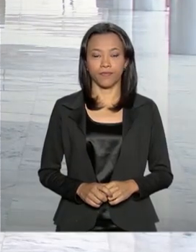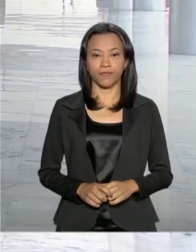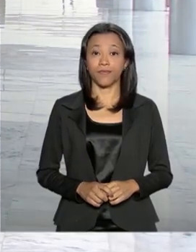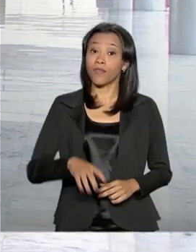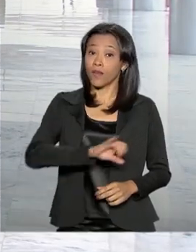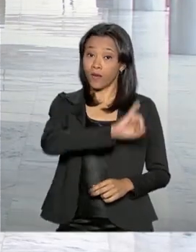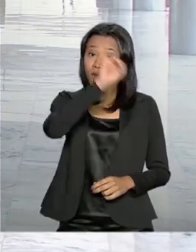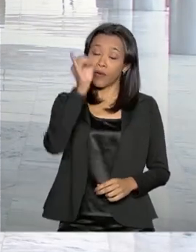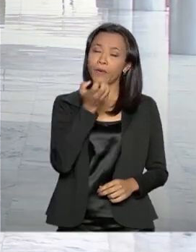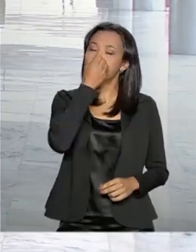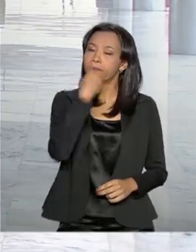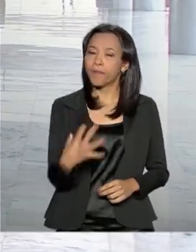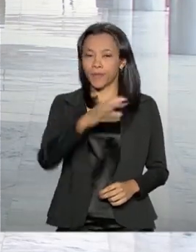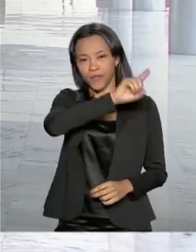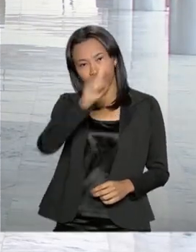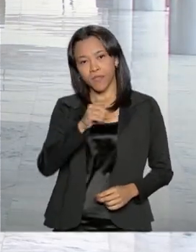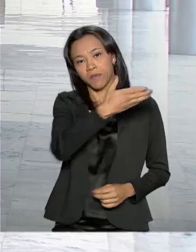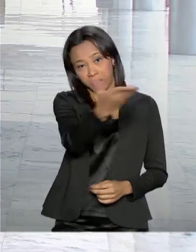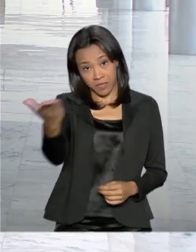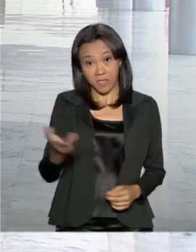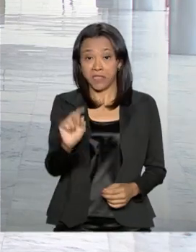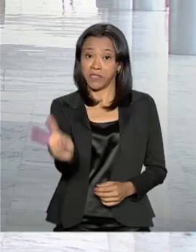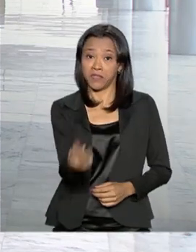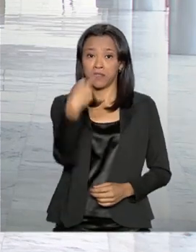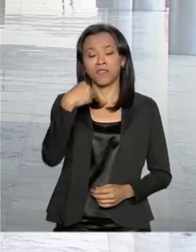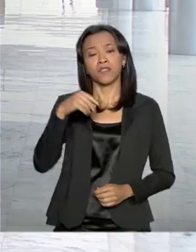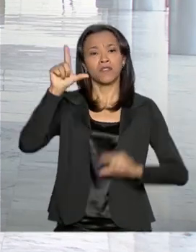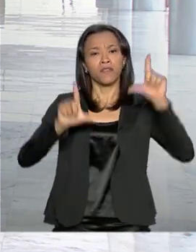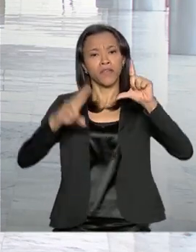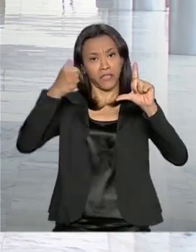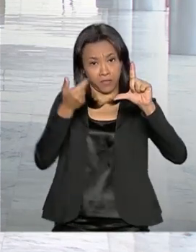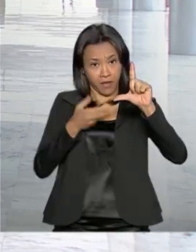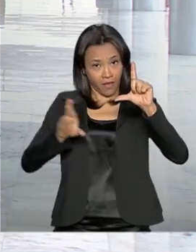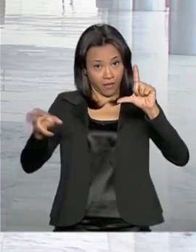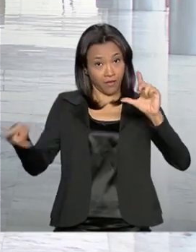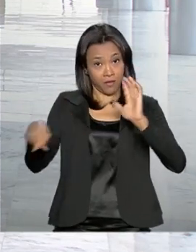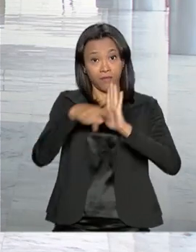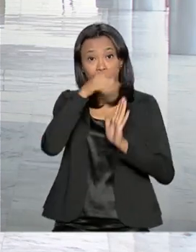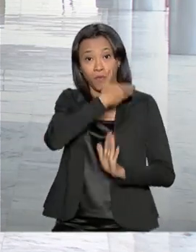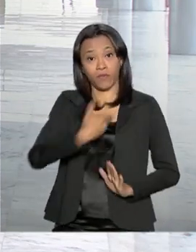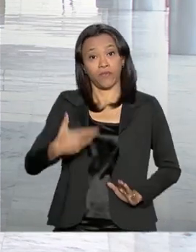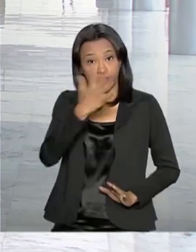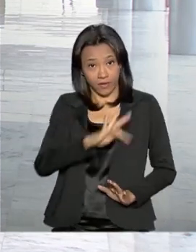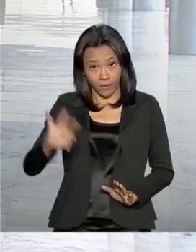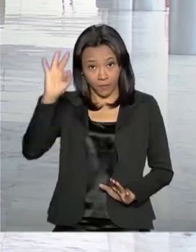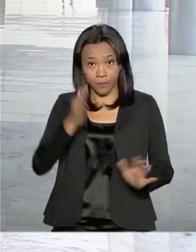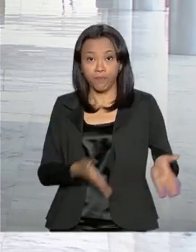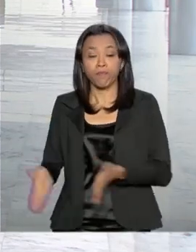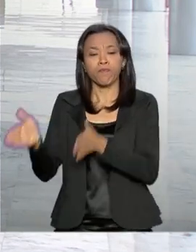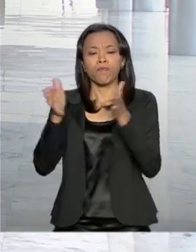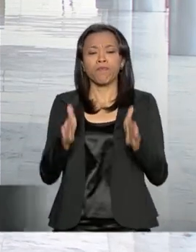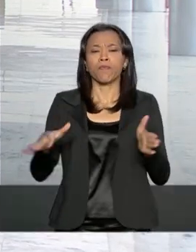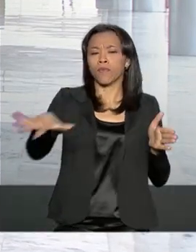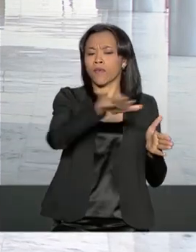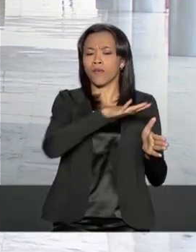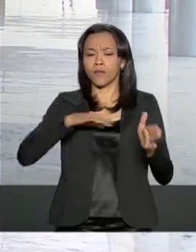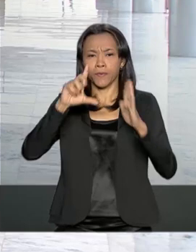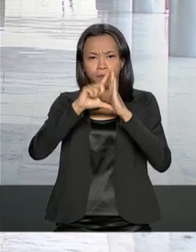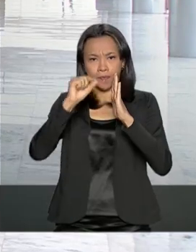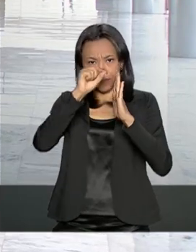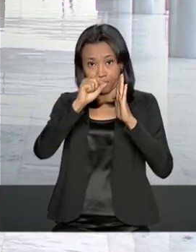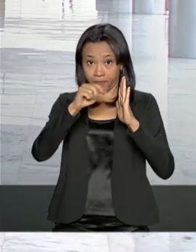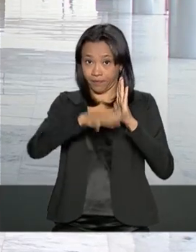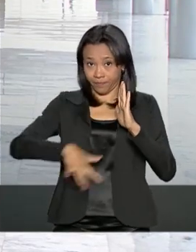Olá, bom dia para você que acompanha a NBR e TV do Governo Federal. Eu estou no Palácio do Planalto. O